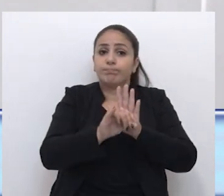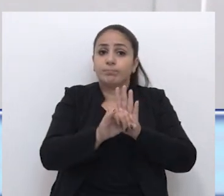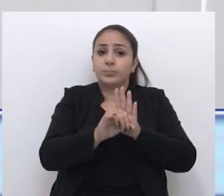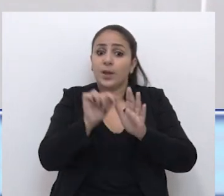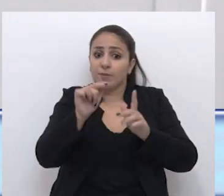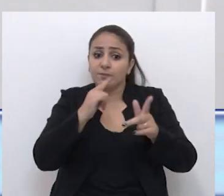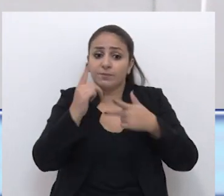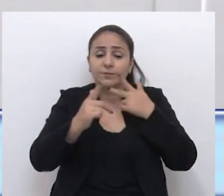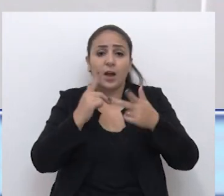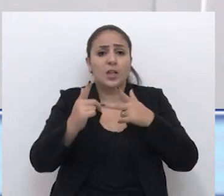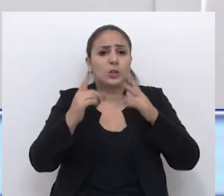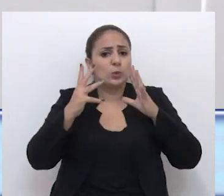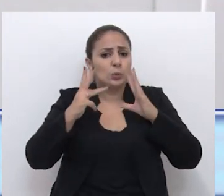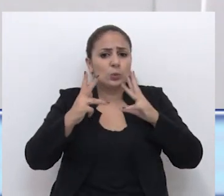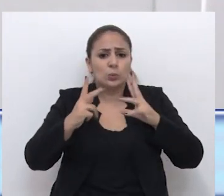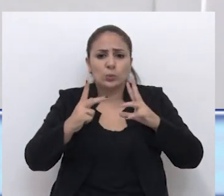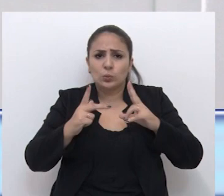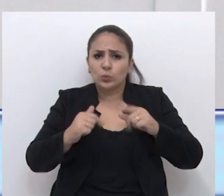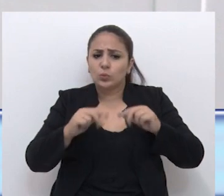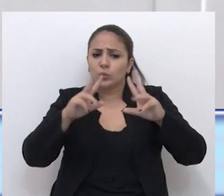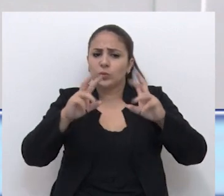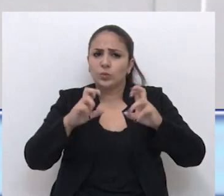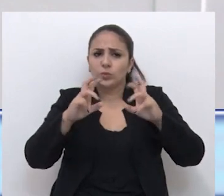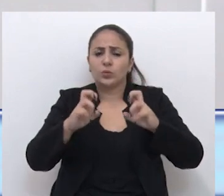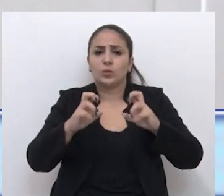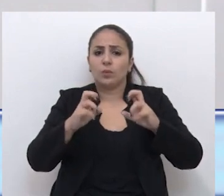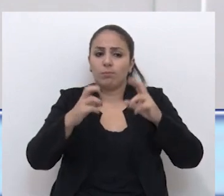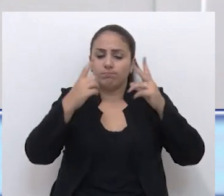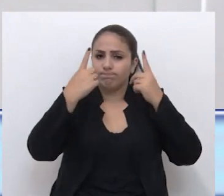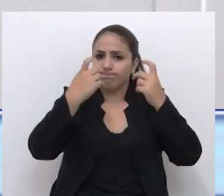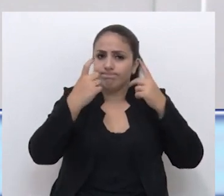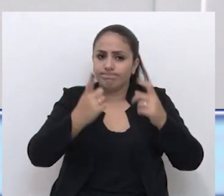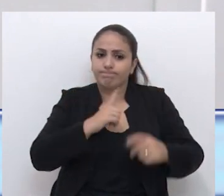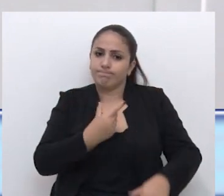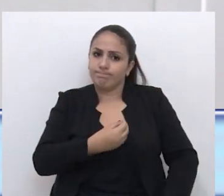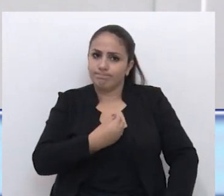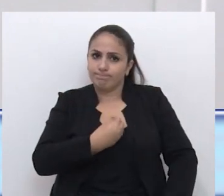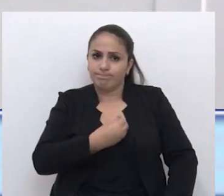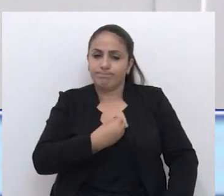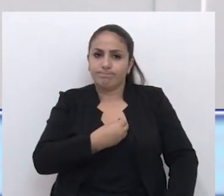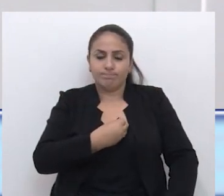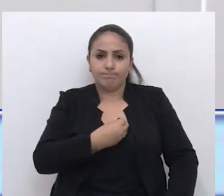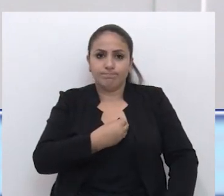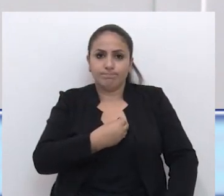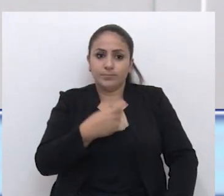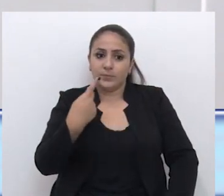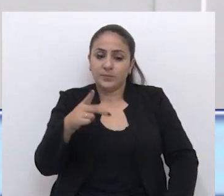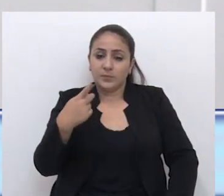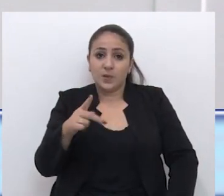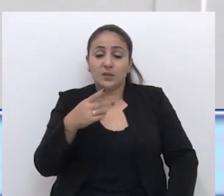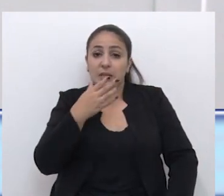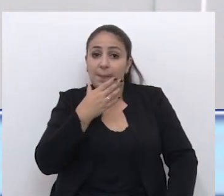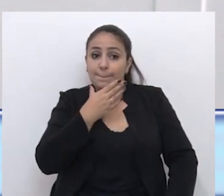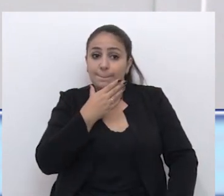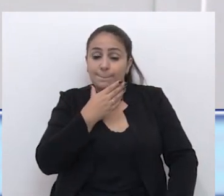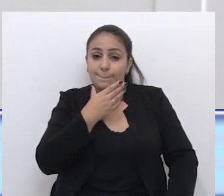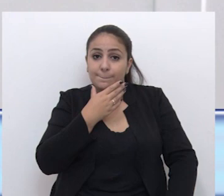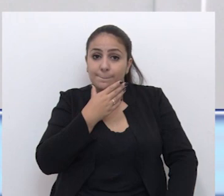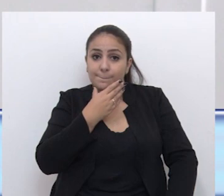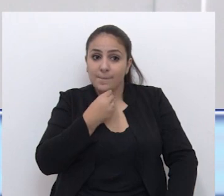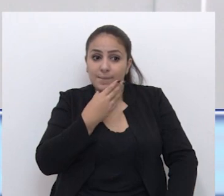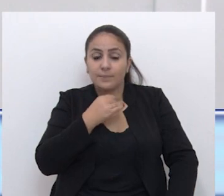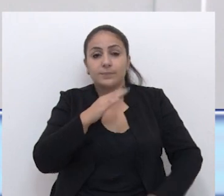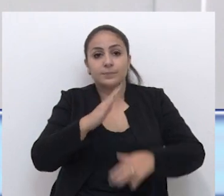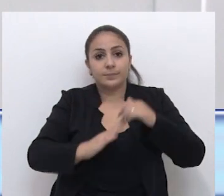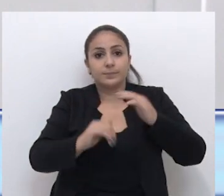e lá eles trazem à tona toda aquela violência que está guardada nesses meninos que